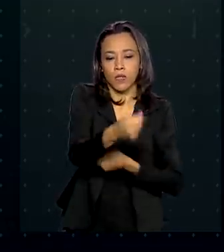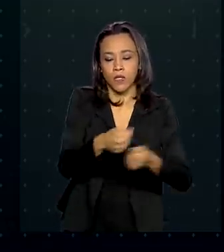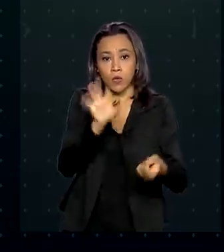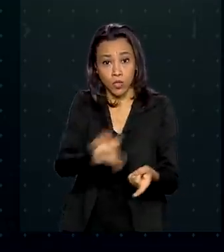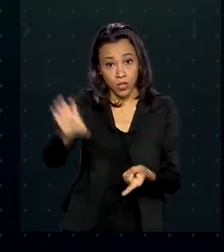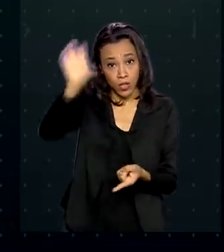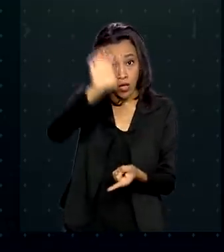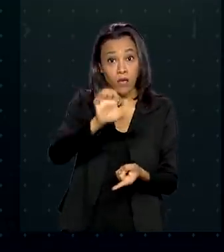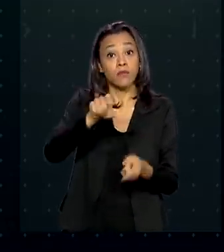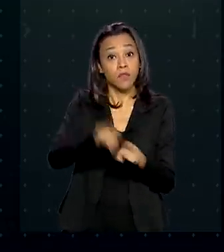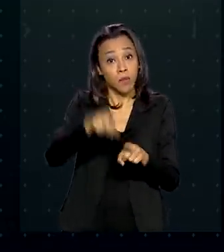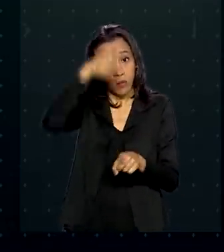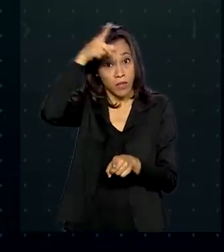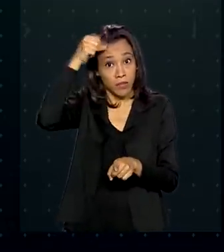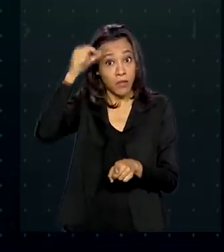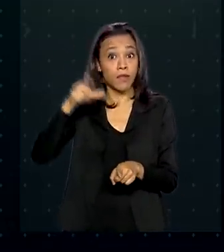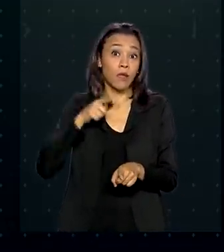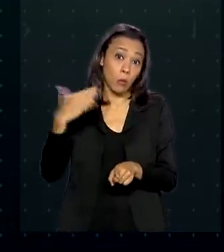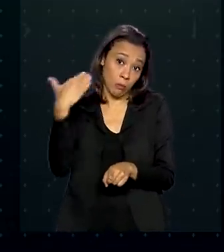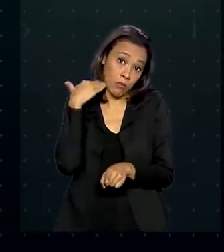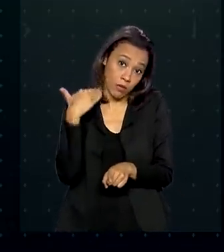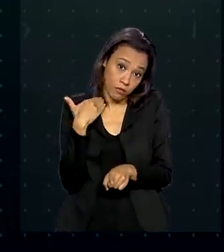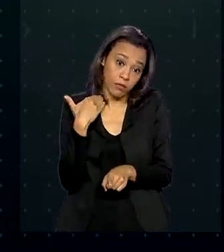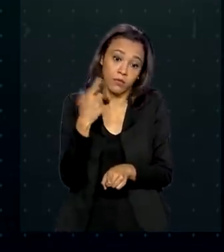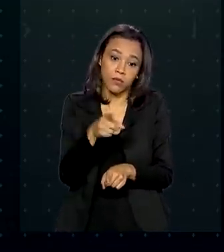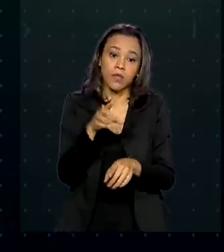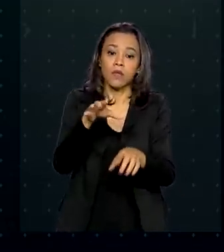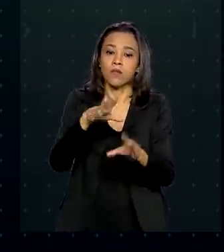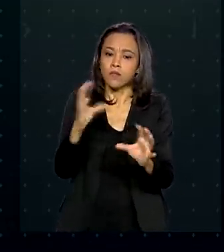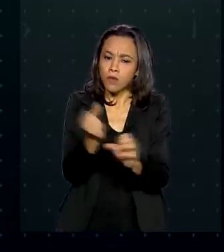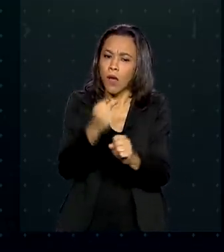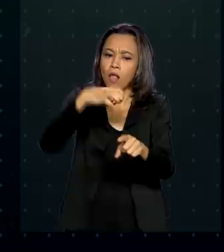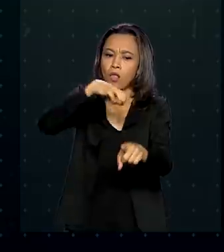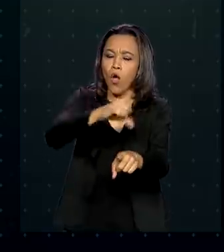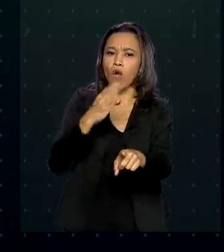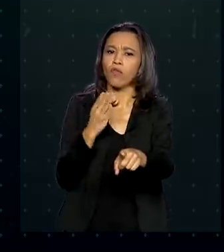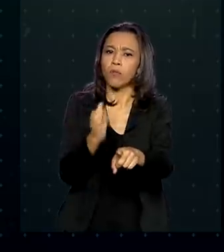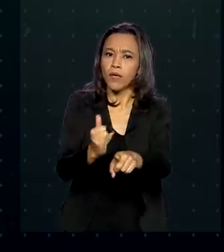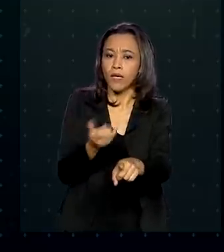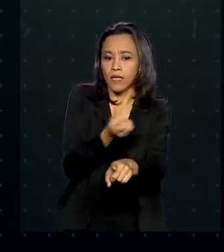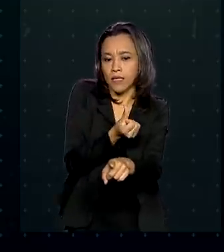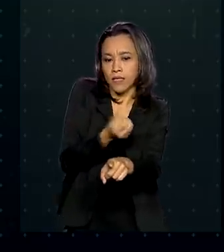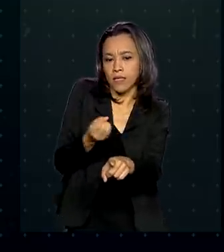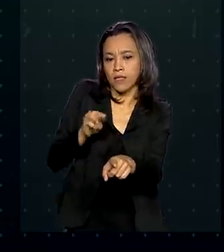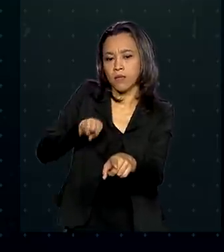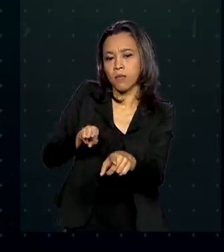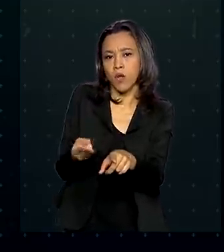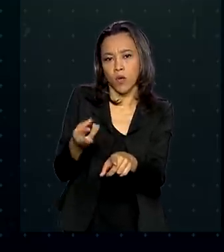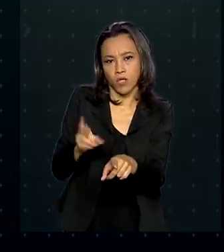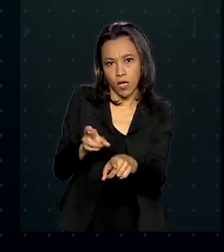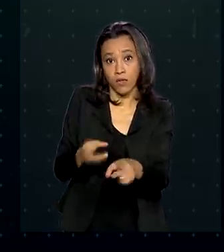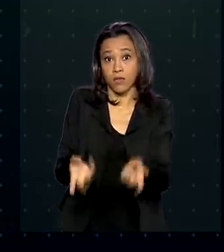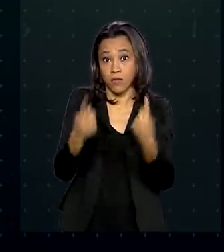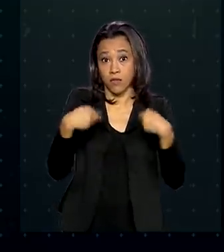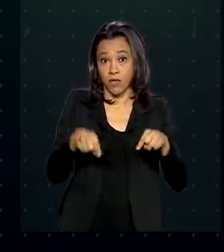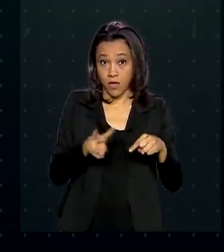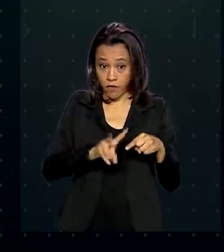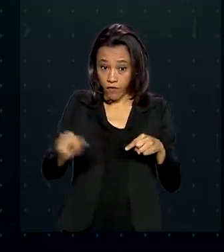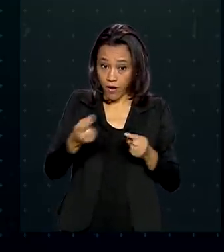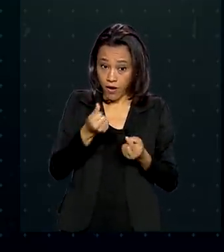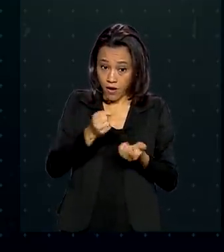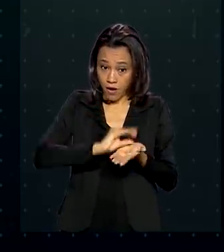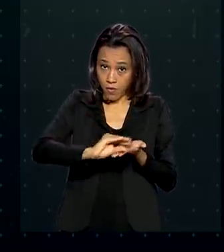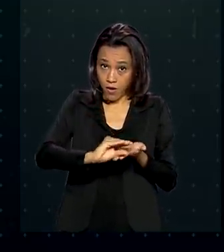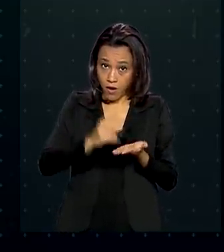têm com bancos oficiais, de cerca de 9 bilhões e 600 milhões de reais, e vai liberar até o final de